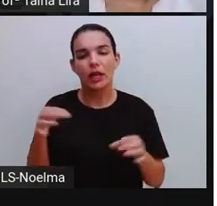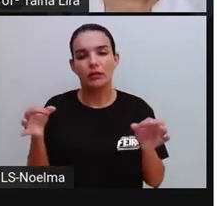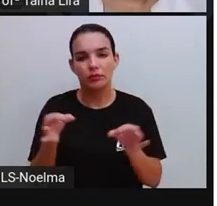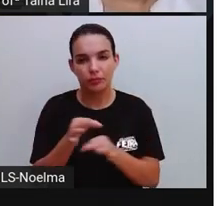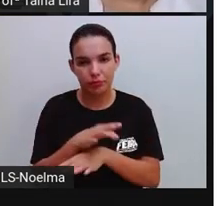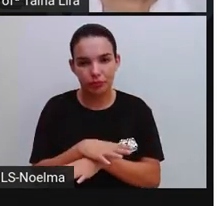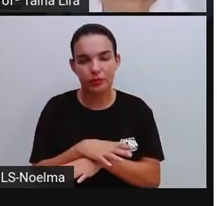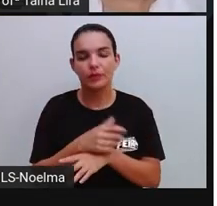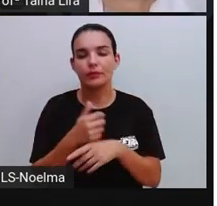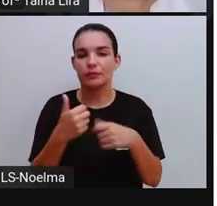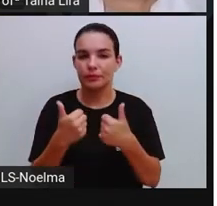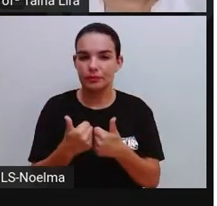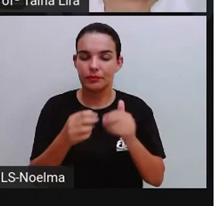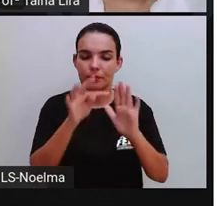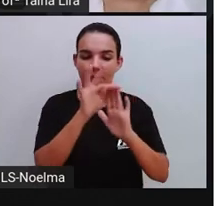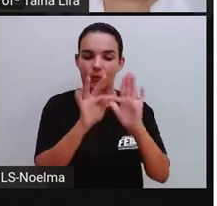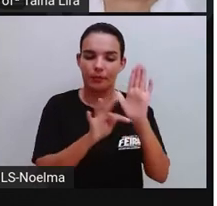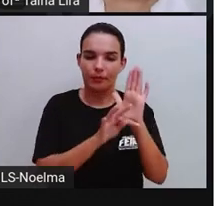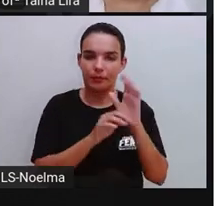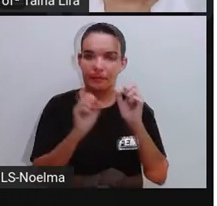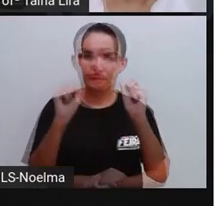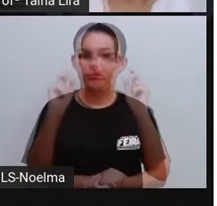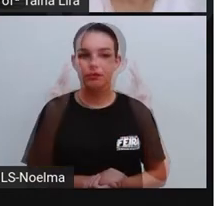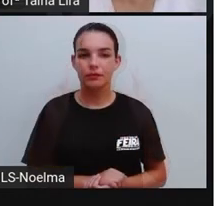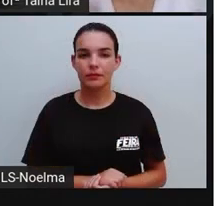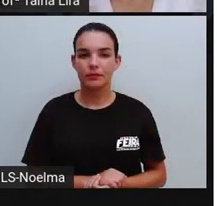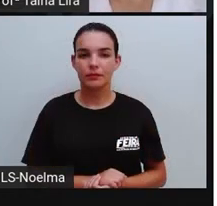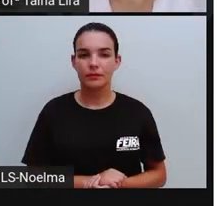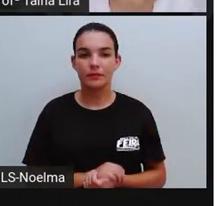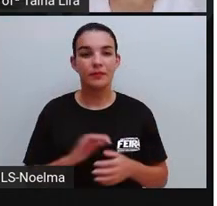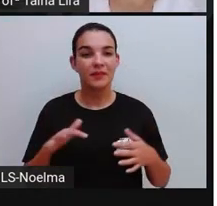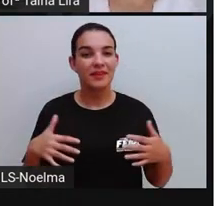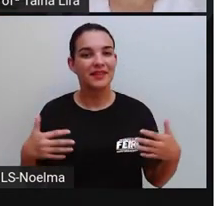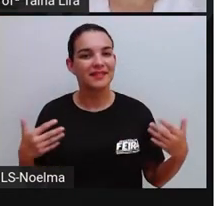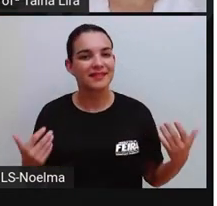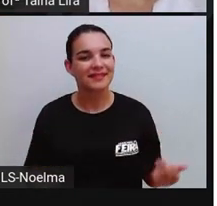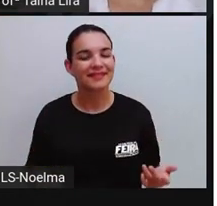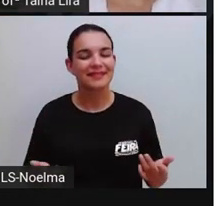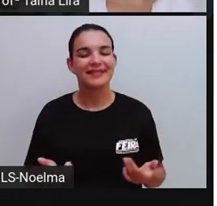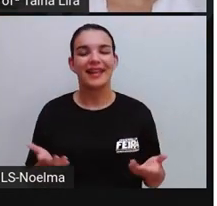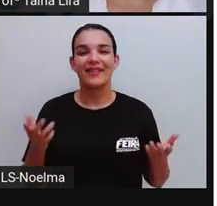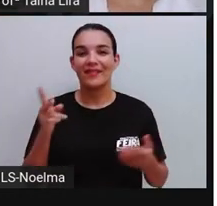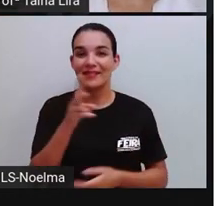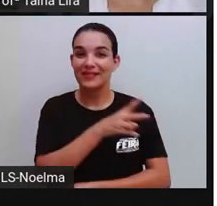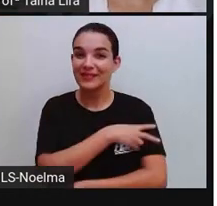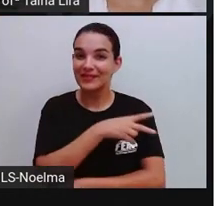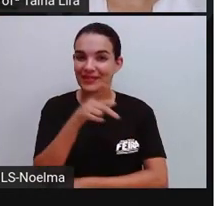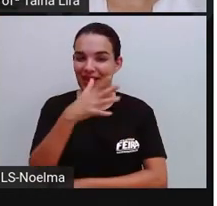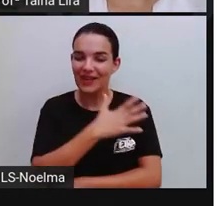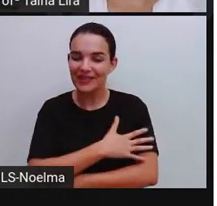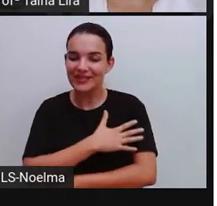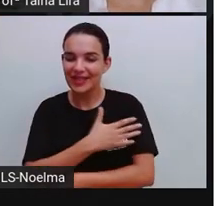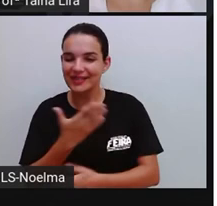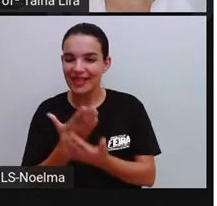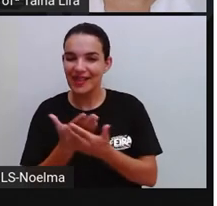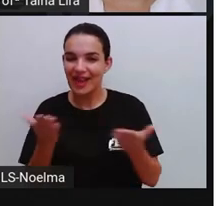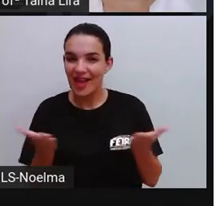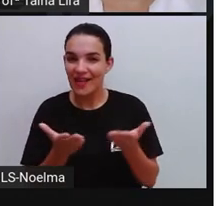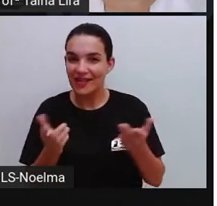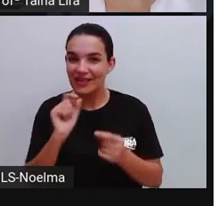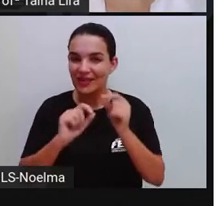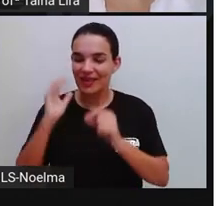a correção da nossa produção, tá? Então, segundo ano, gostaram da nossa aula de hoje de